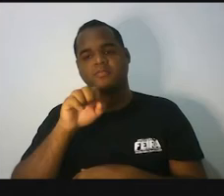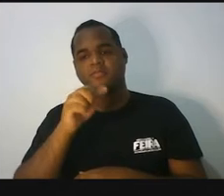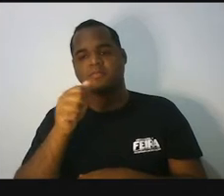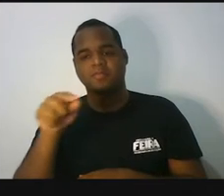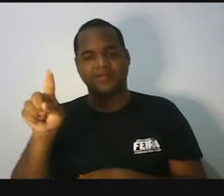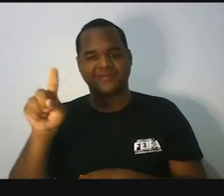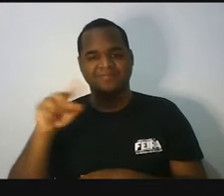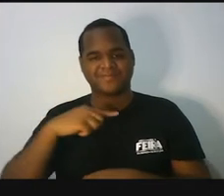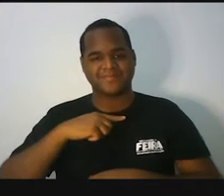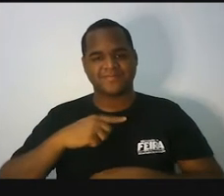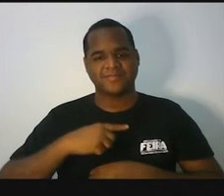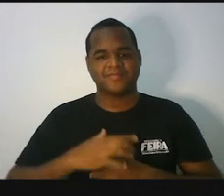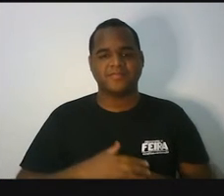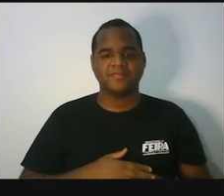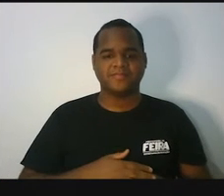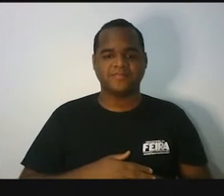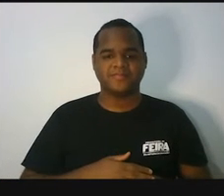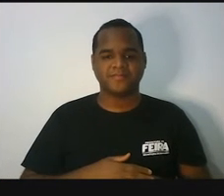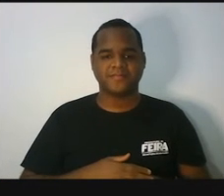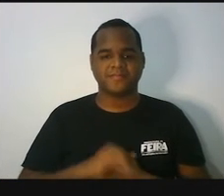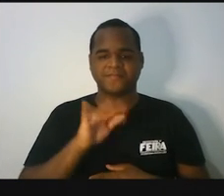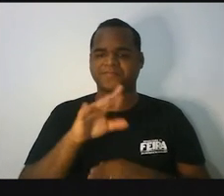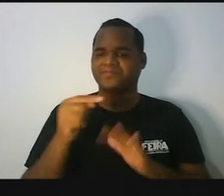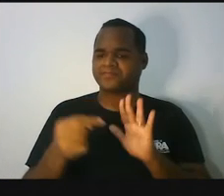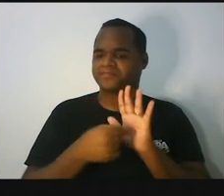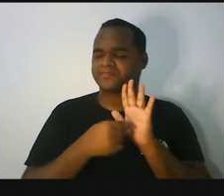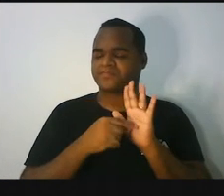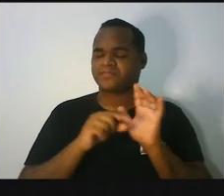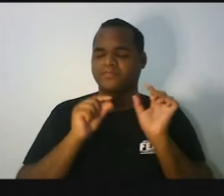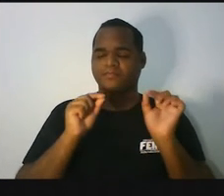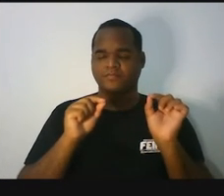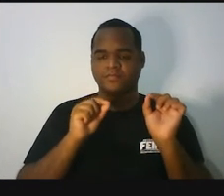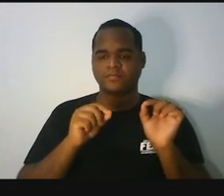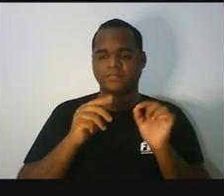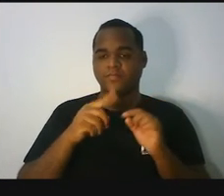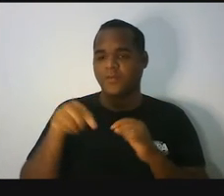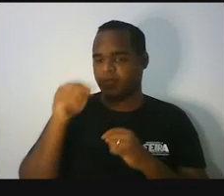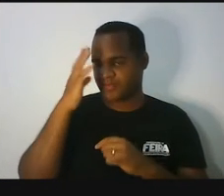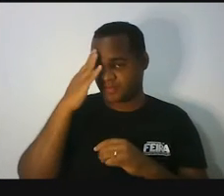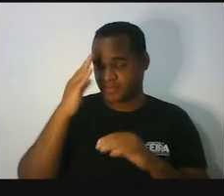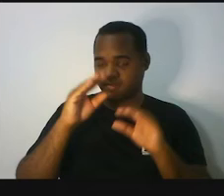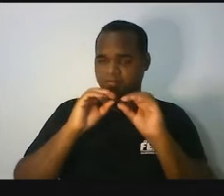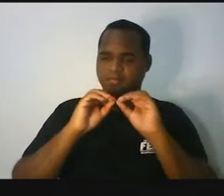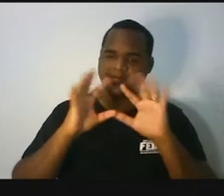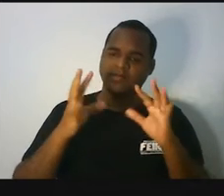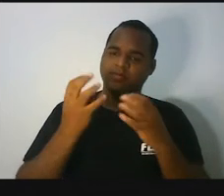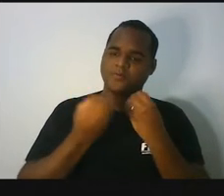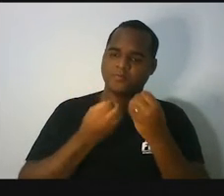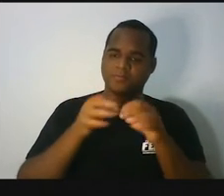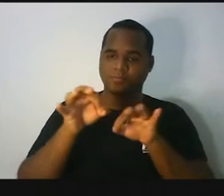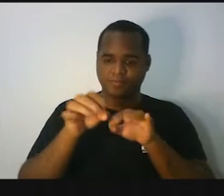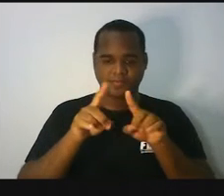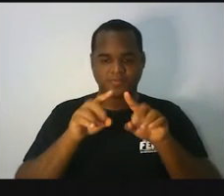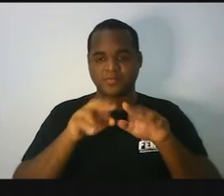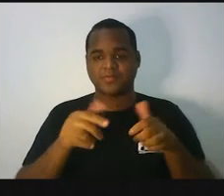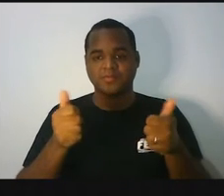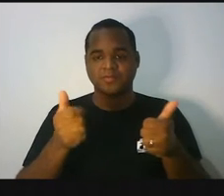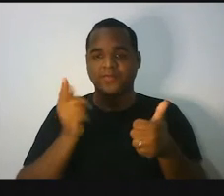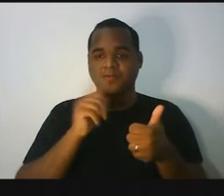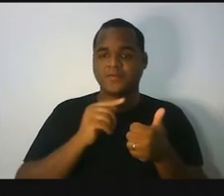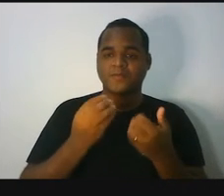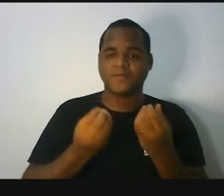Mas o objetivo dessa aula é a gente entender como é que a gente resolve a equação.